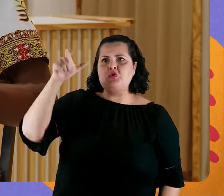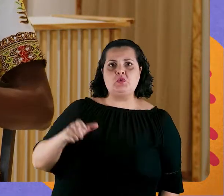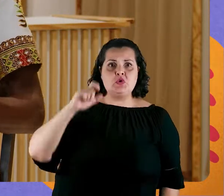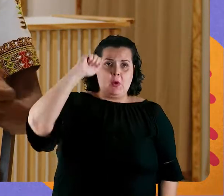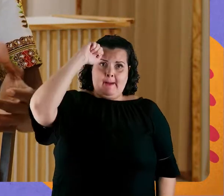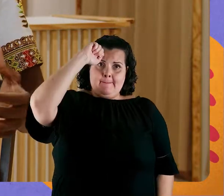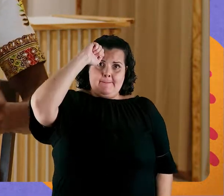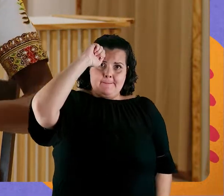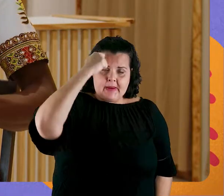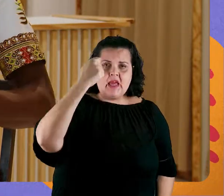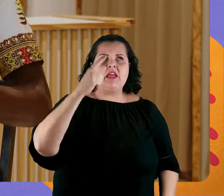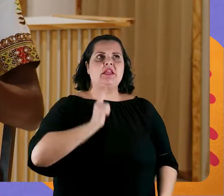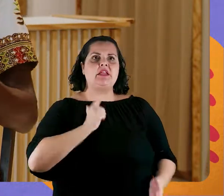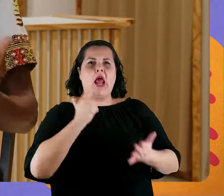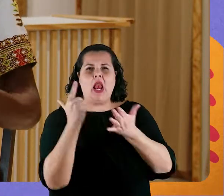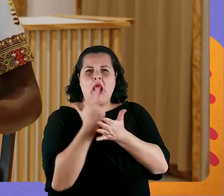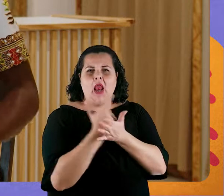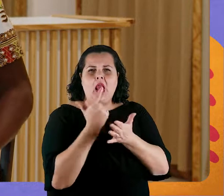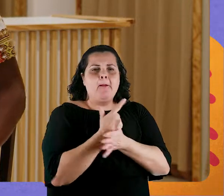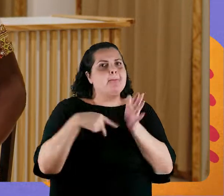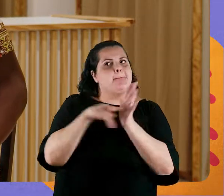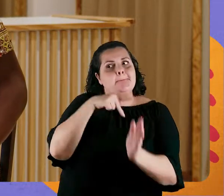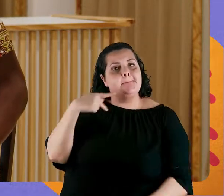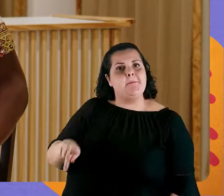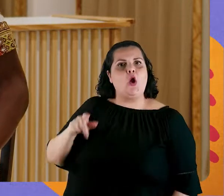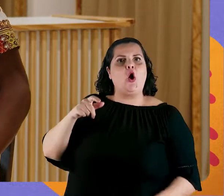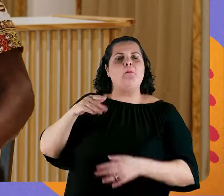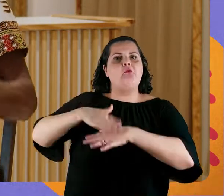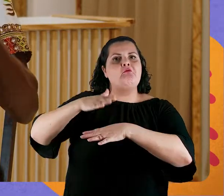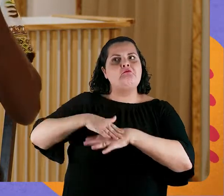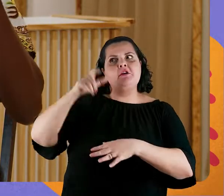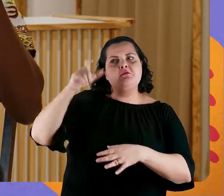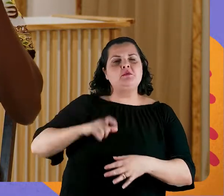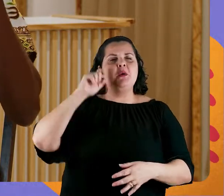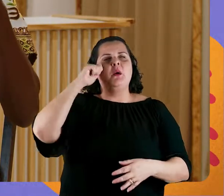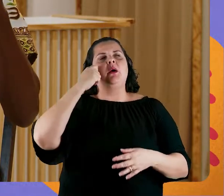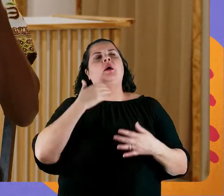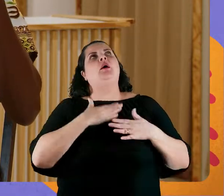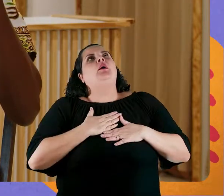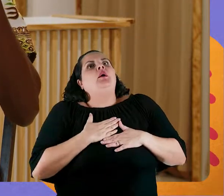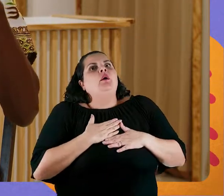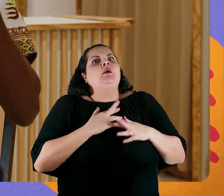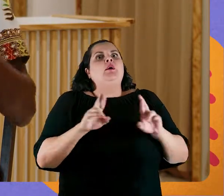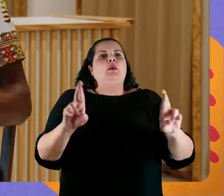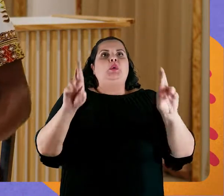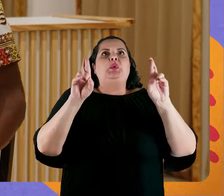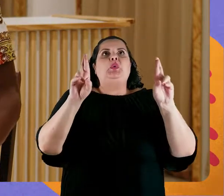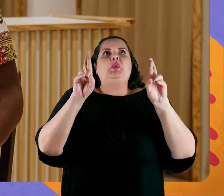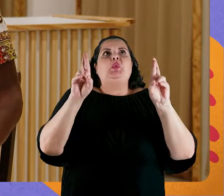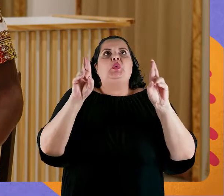farta de literatura preta no Brasil. Isso me dá enorme, enorme